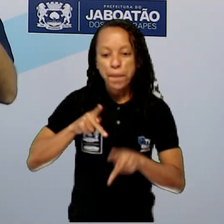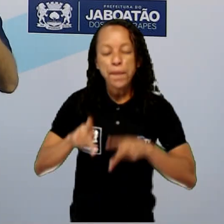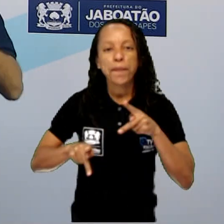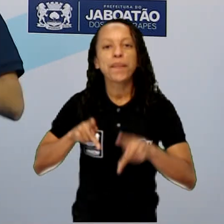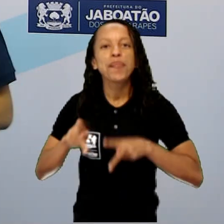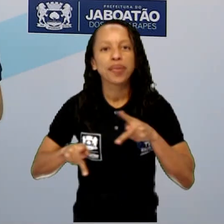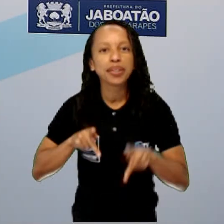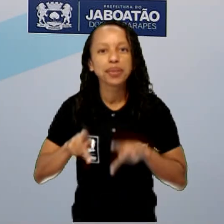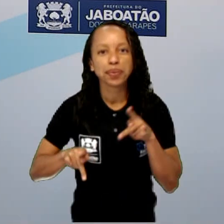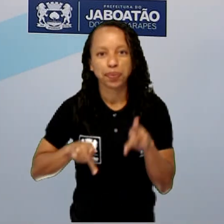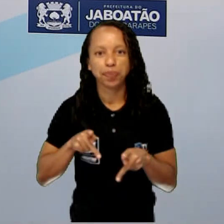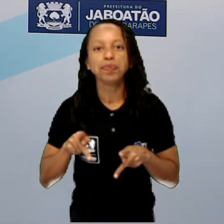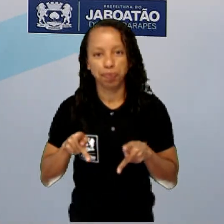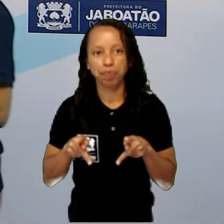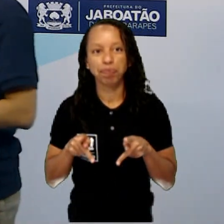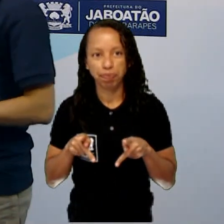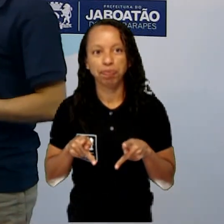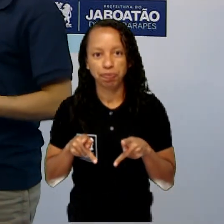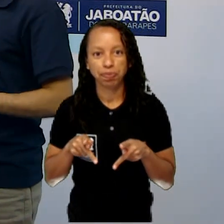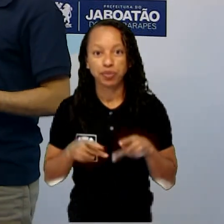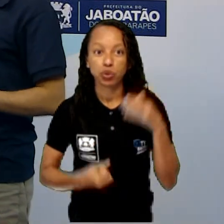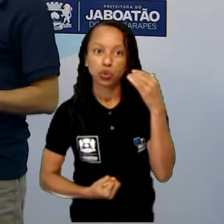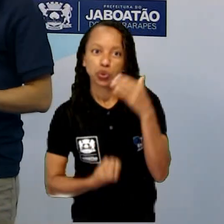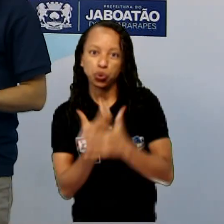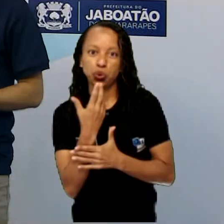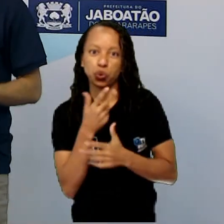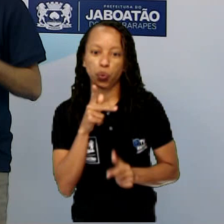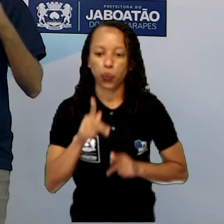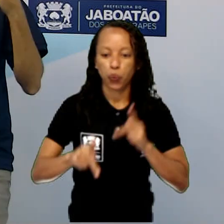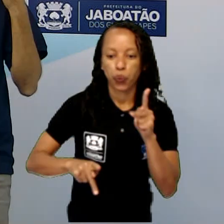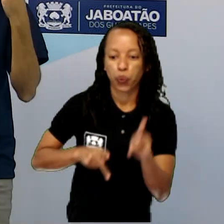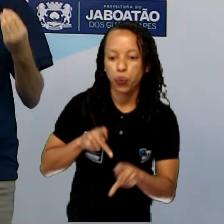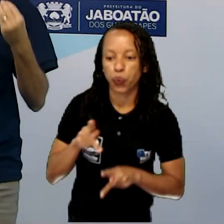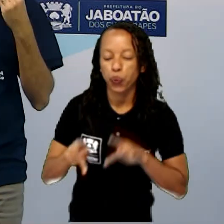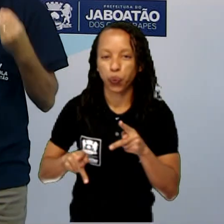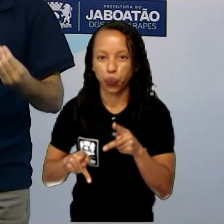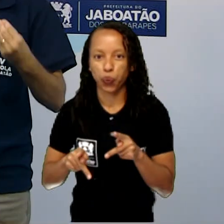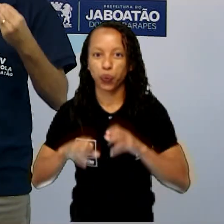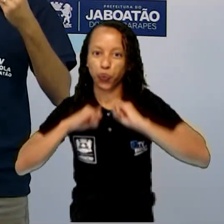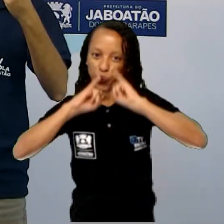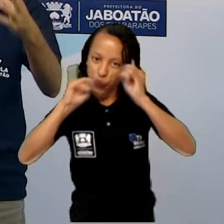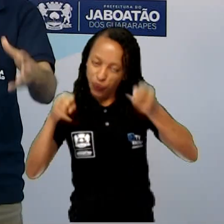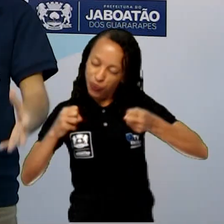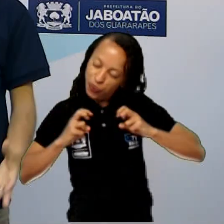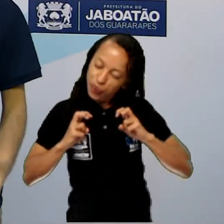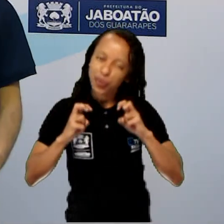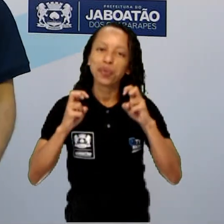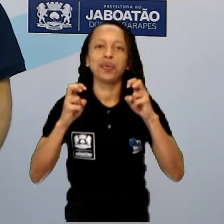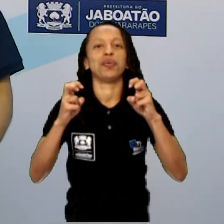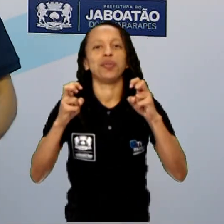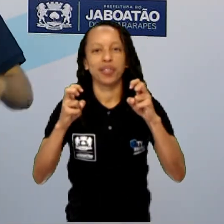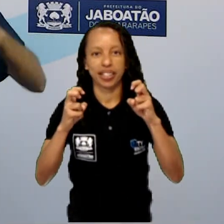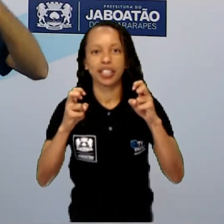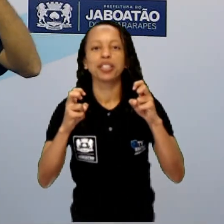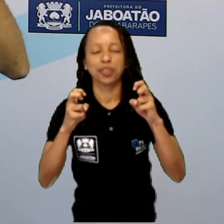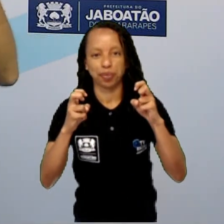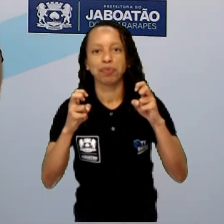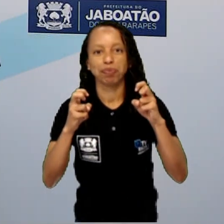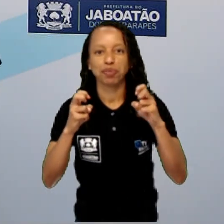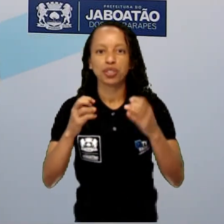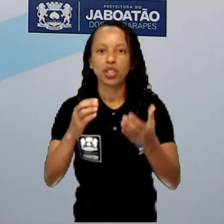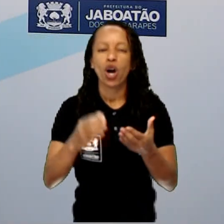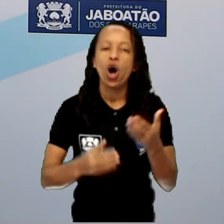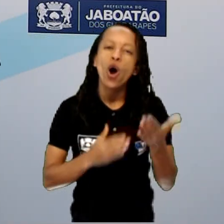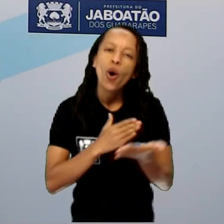coloquei aí pra você, ó. Surge o povoado de Jaboatão dos Guararapes. Começa